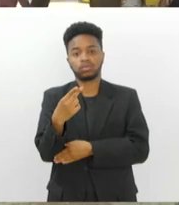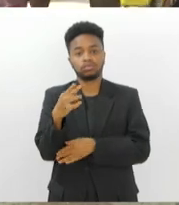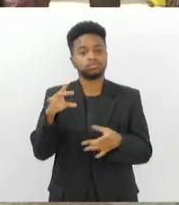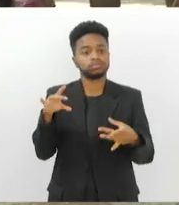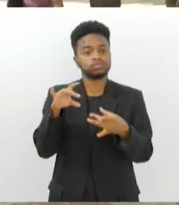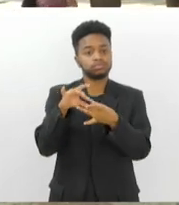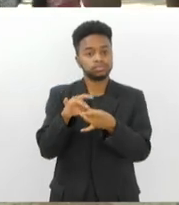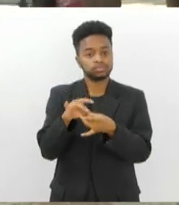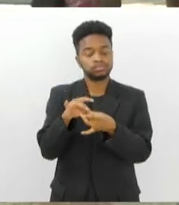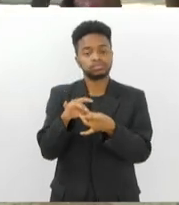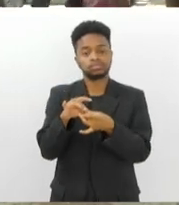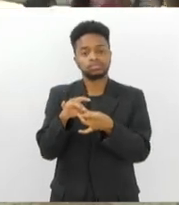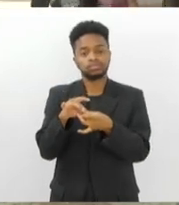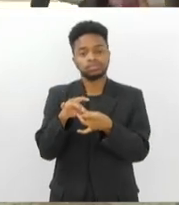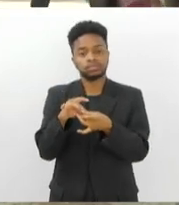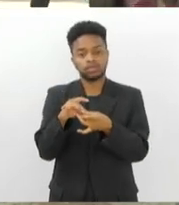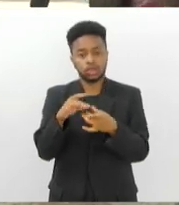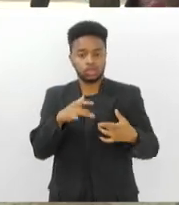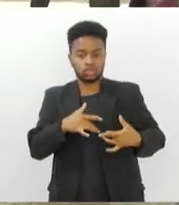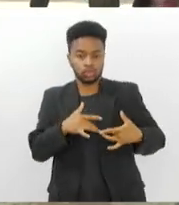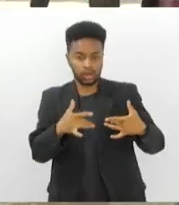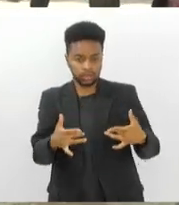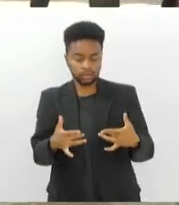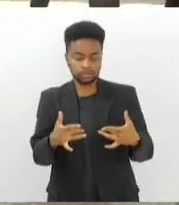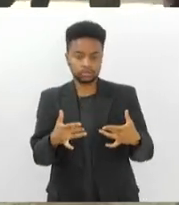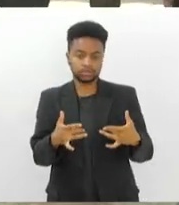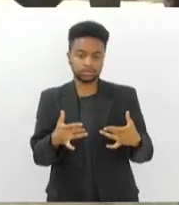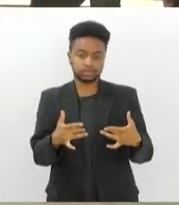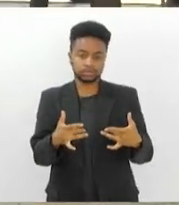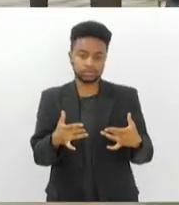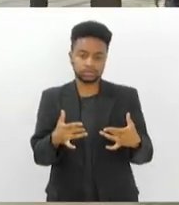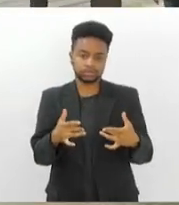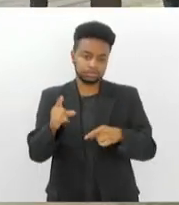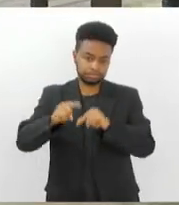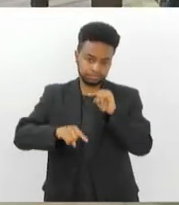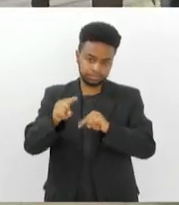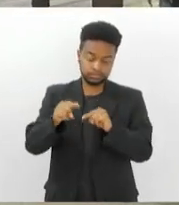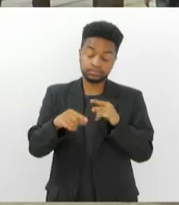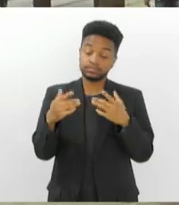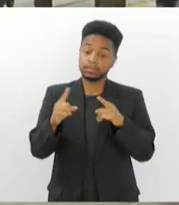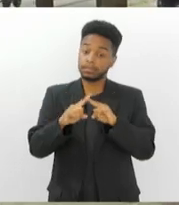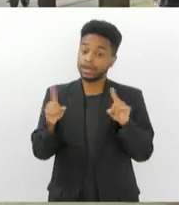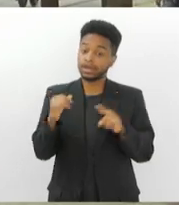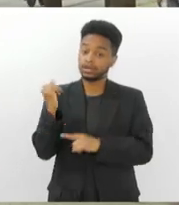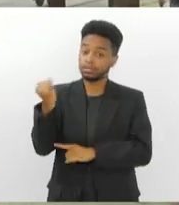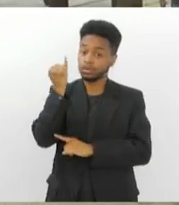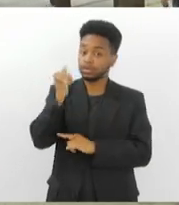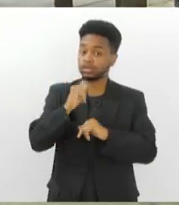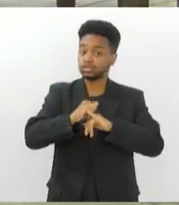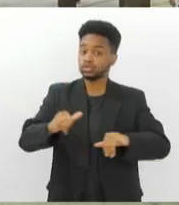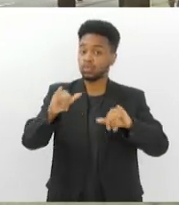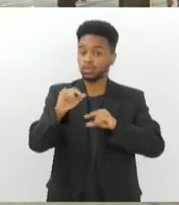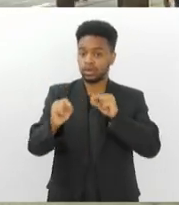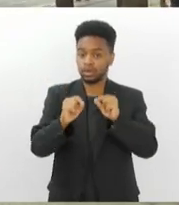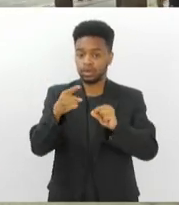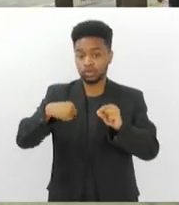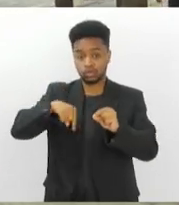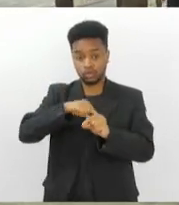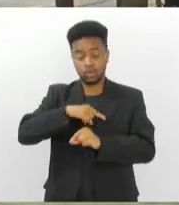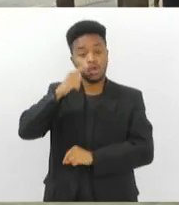diretamente, vamos dizer assim, as doações de acervo. Agora, é importante destacar que nós